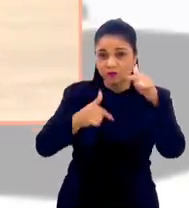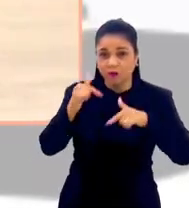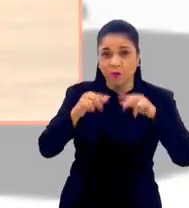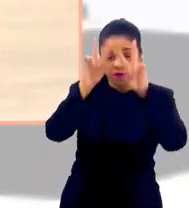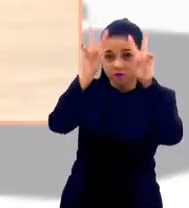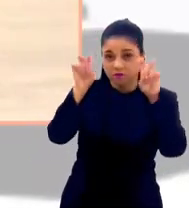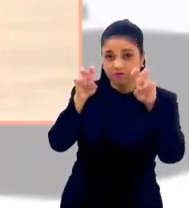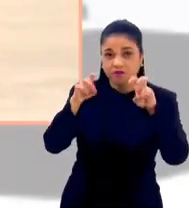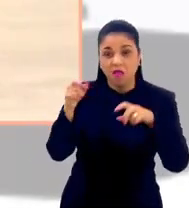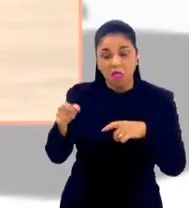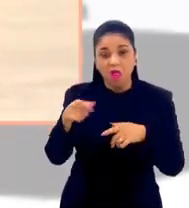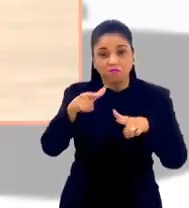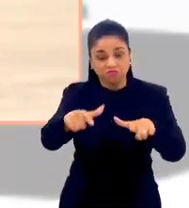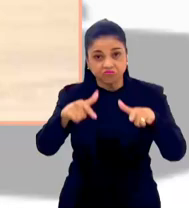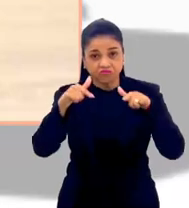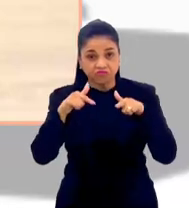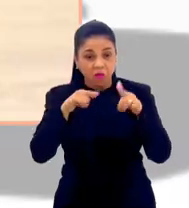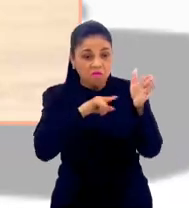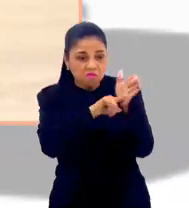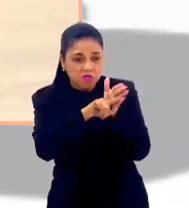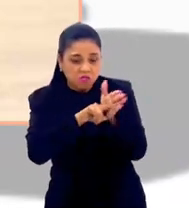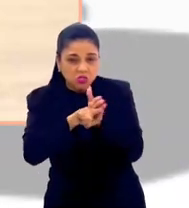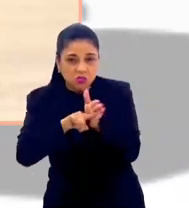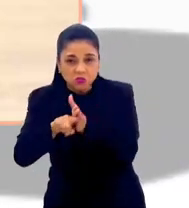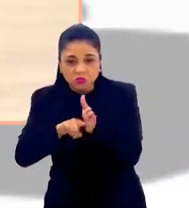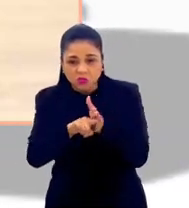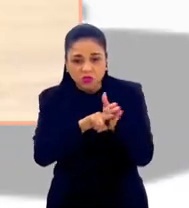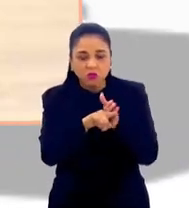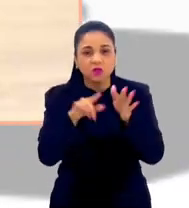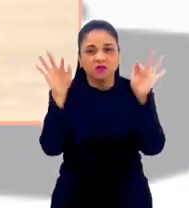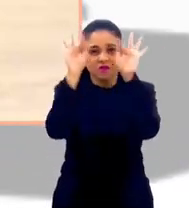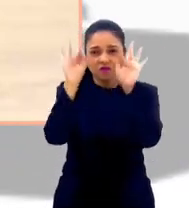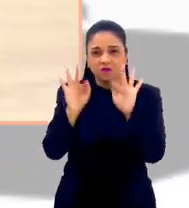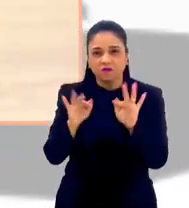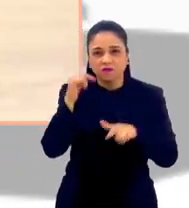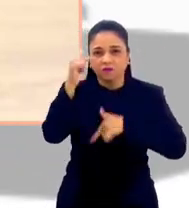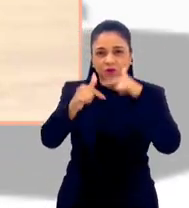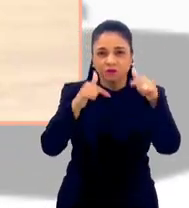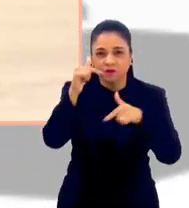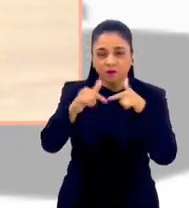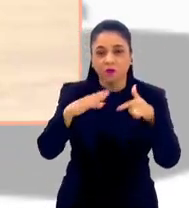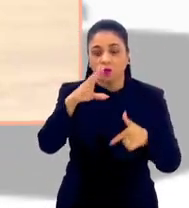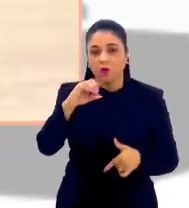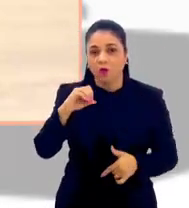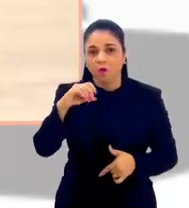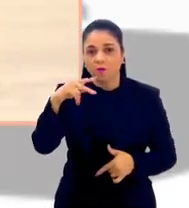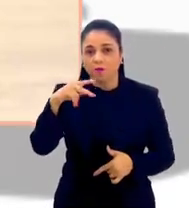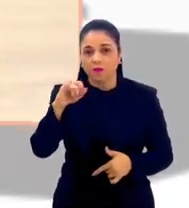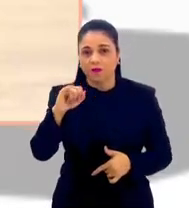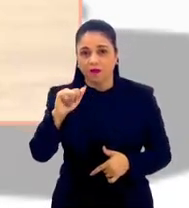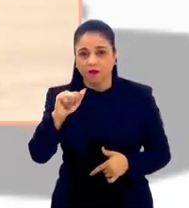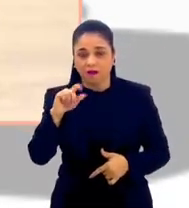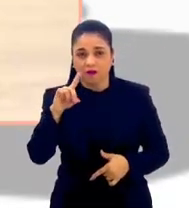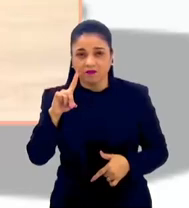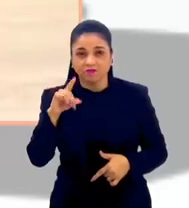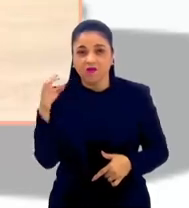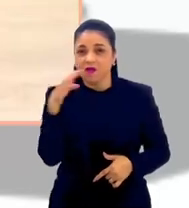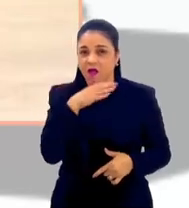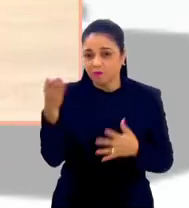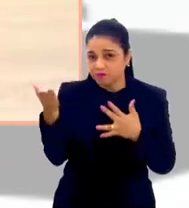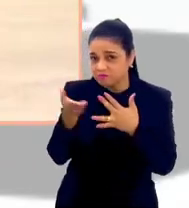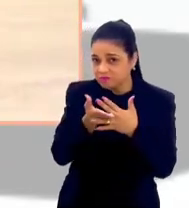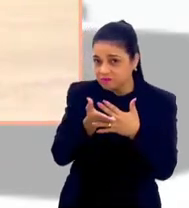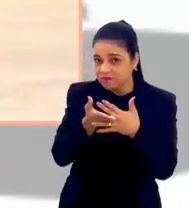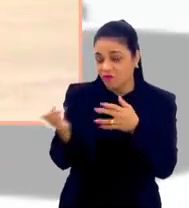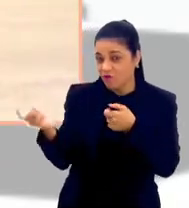certificada por Berkeley e é pesquisadora em felicidade no trabalho do COPEAD. Fomos para esse rápido e